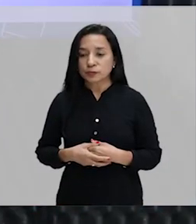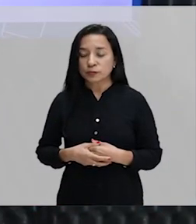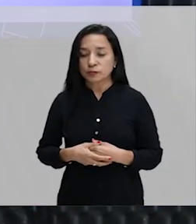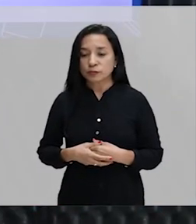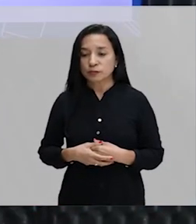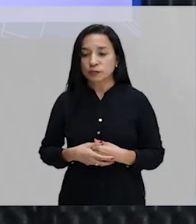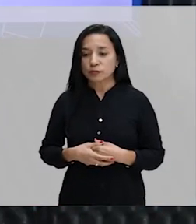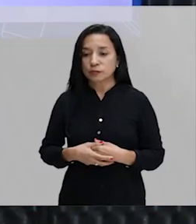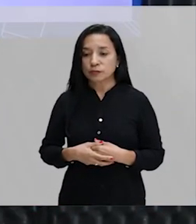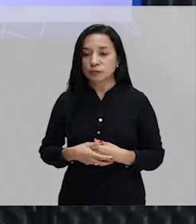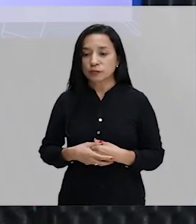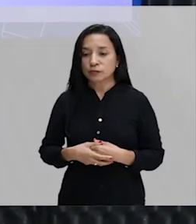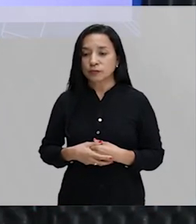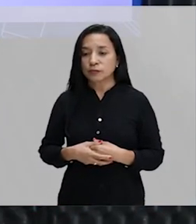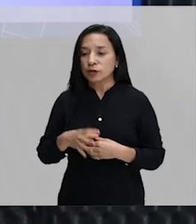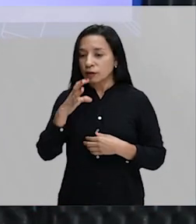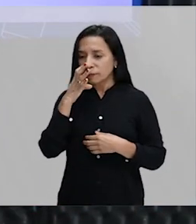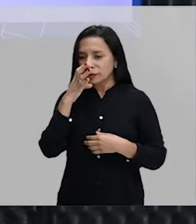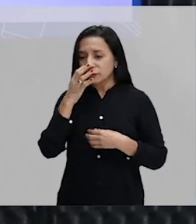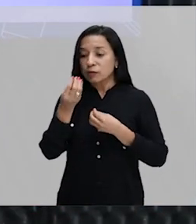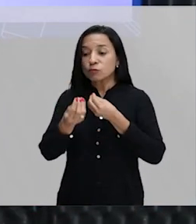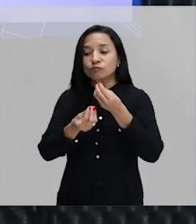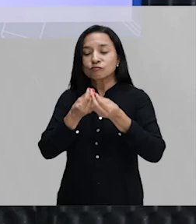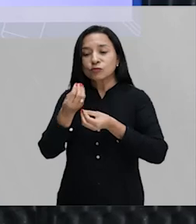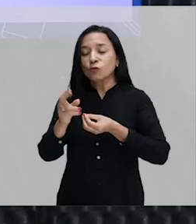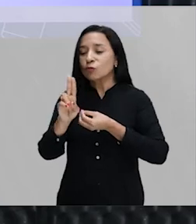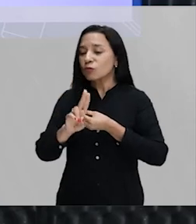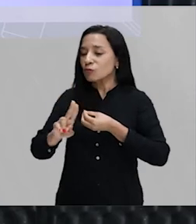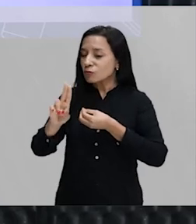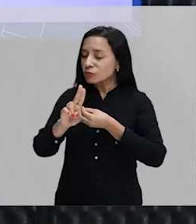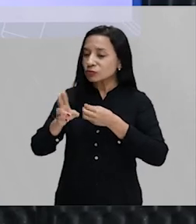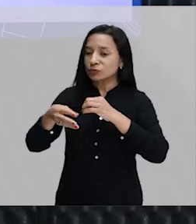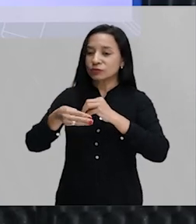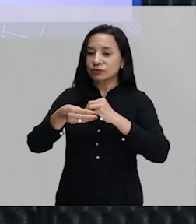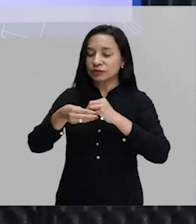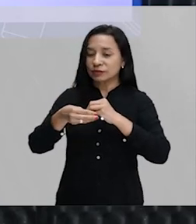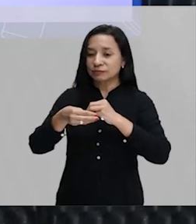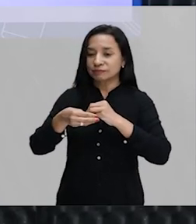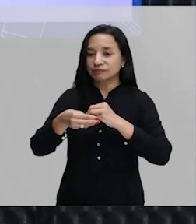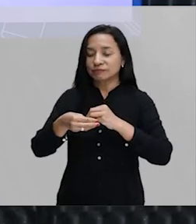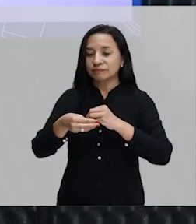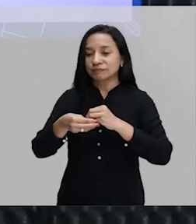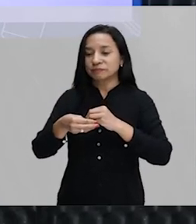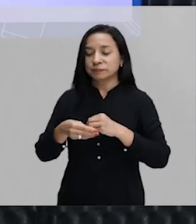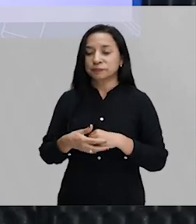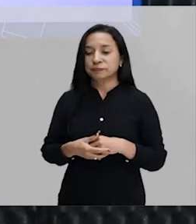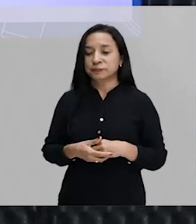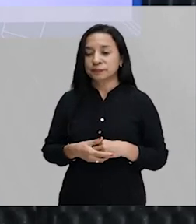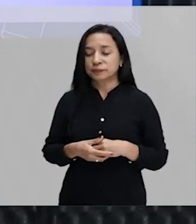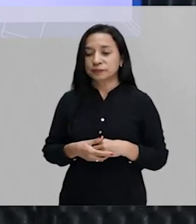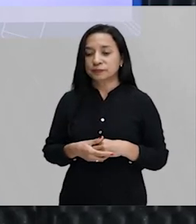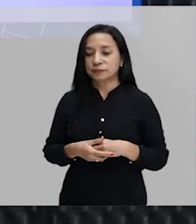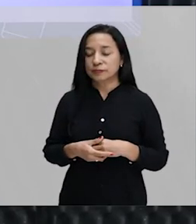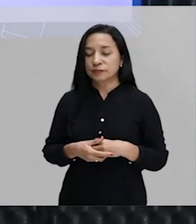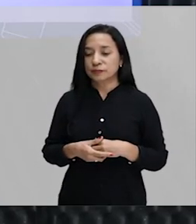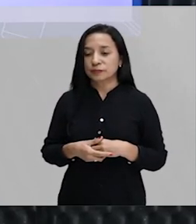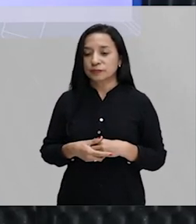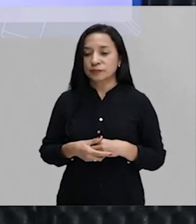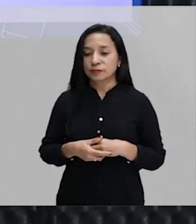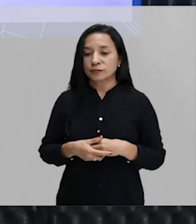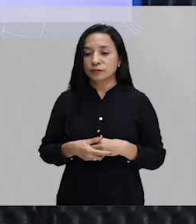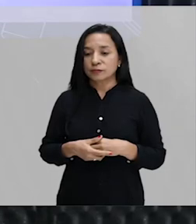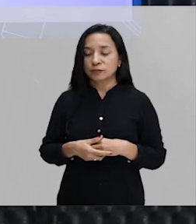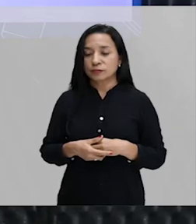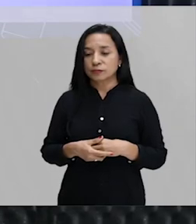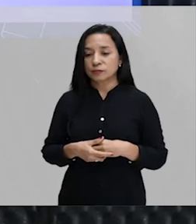hubiereis percebem a conjugação sempre no auxiliar hubieremos tenido hubiereis tenido e